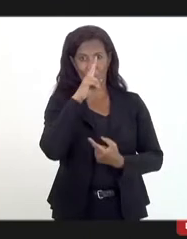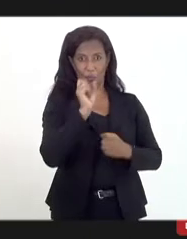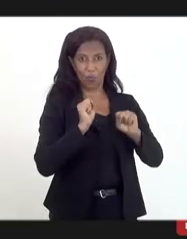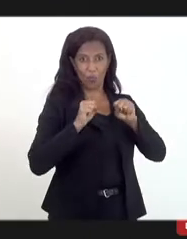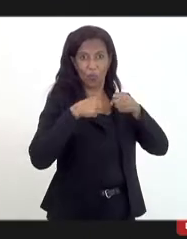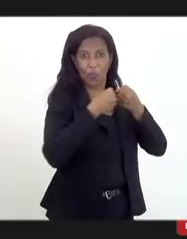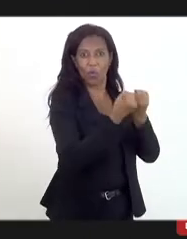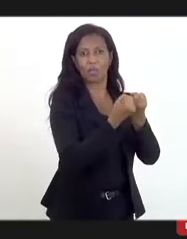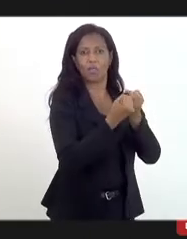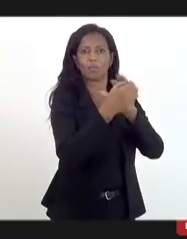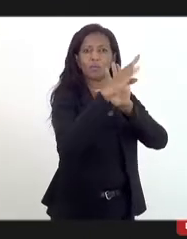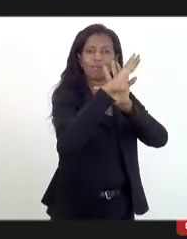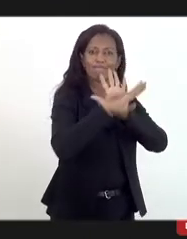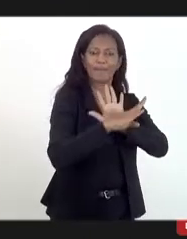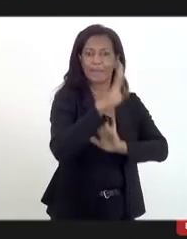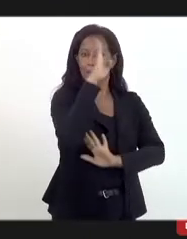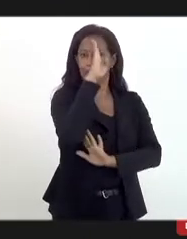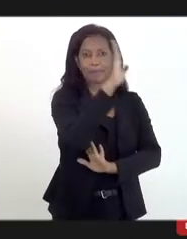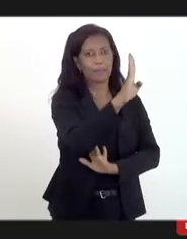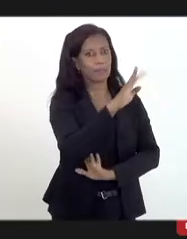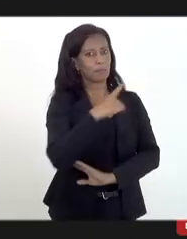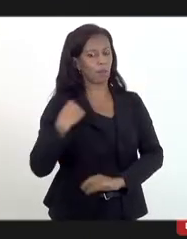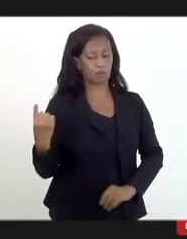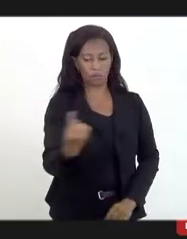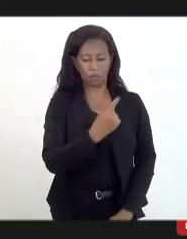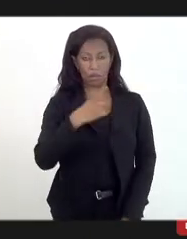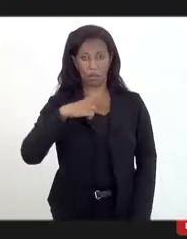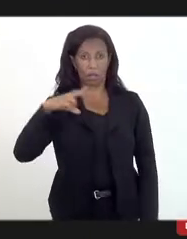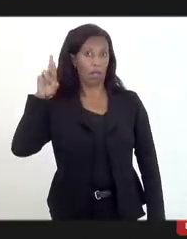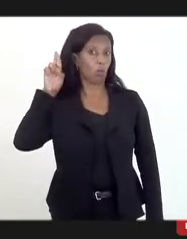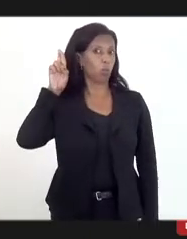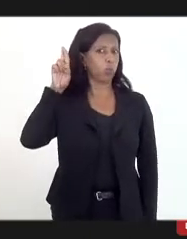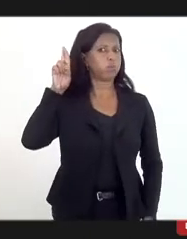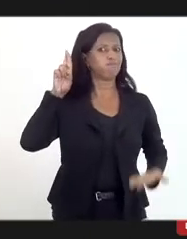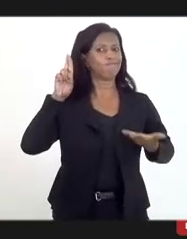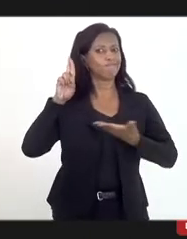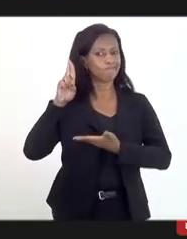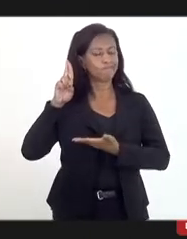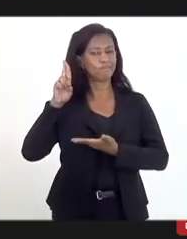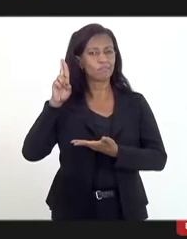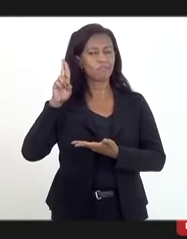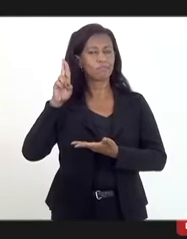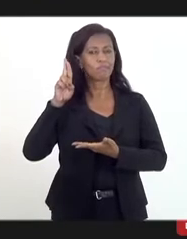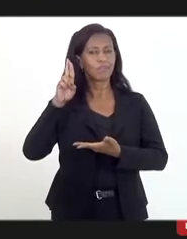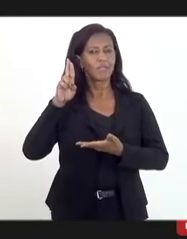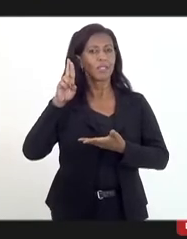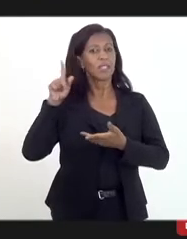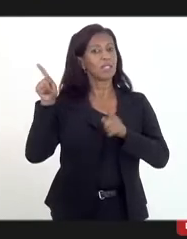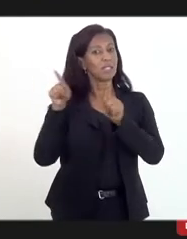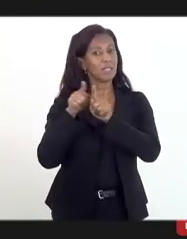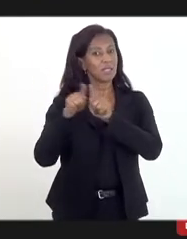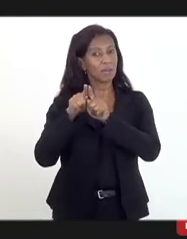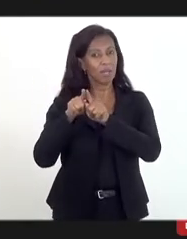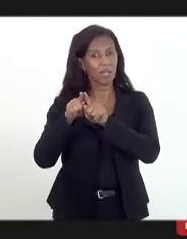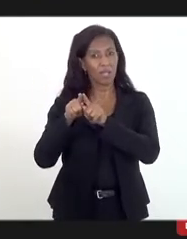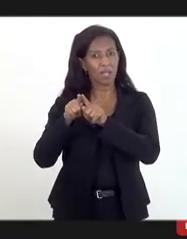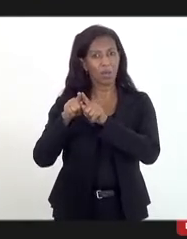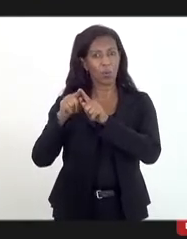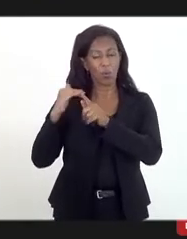programa é crucial para que nós tenhamos uma maior responsabilização e uma construção de uma rede